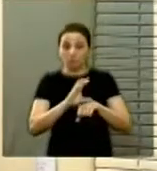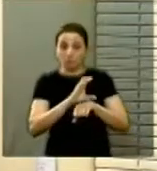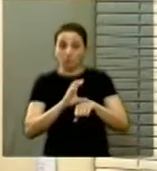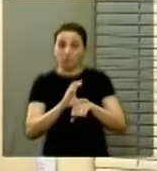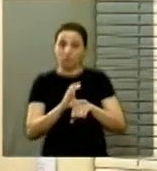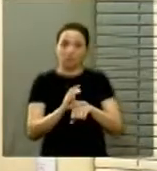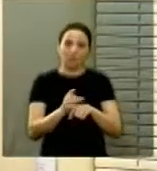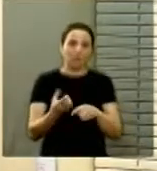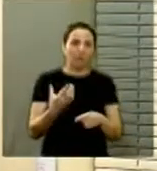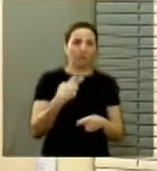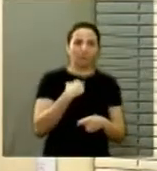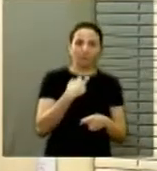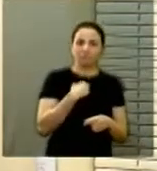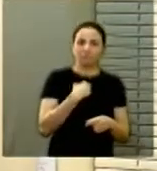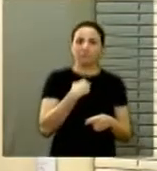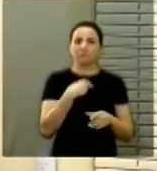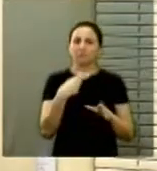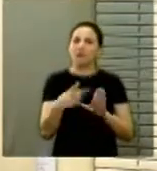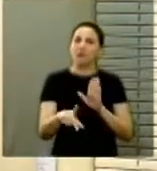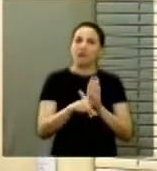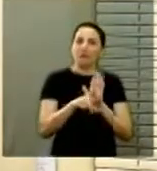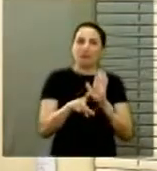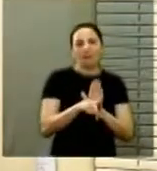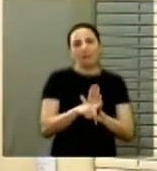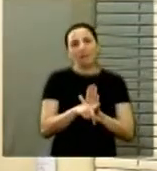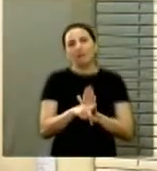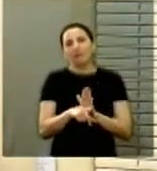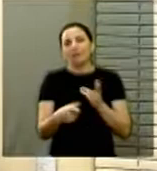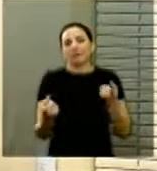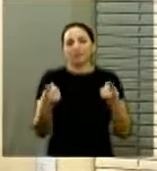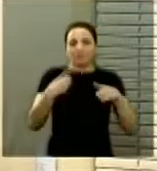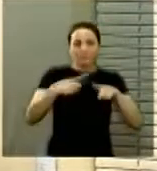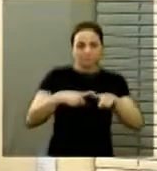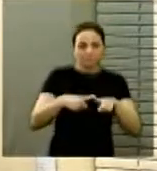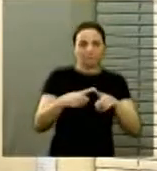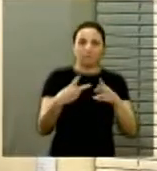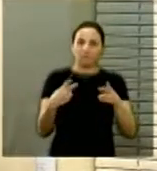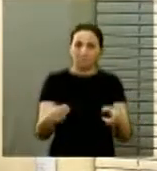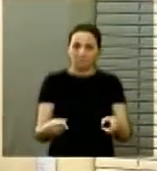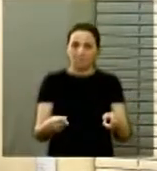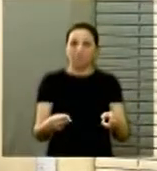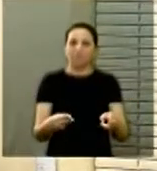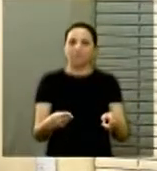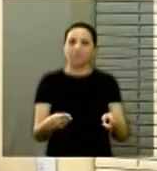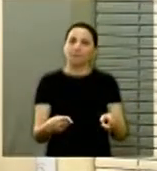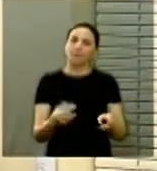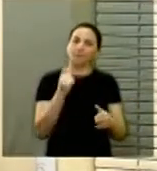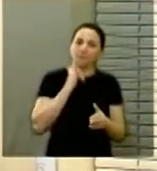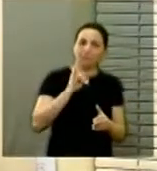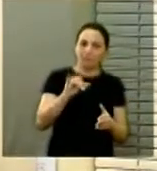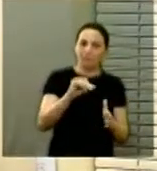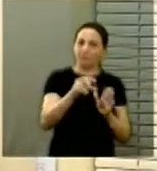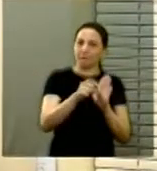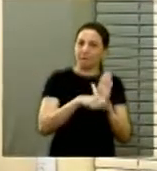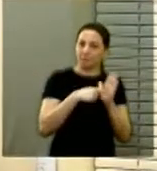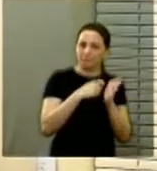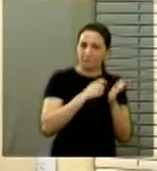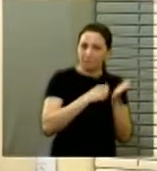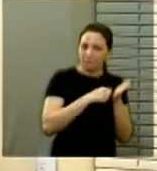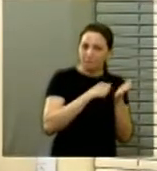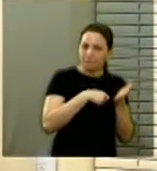torna inviável a elaboração de legislação com eles conflitantes. Cumpre informar que foram registrados 22